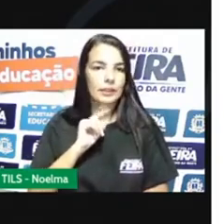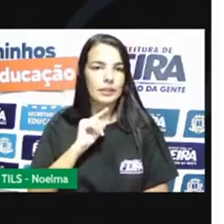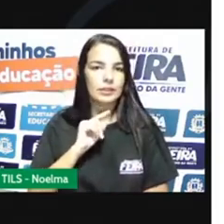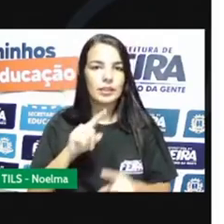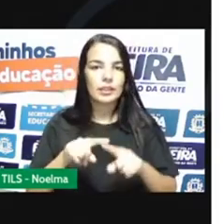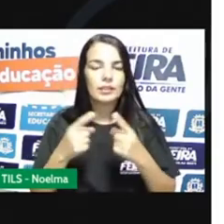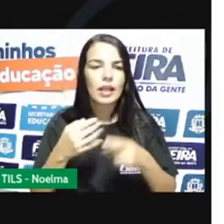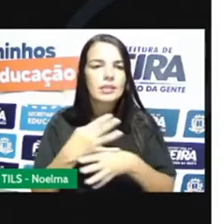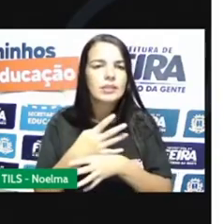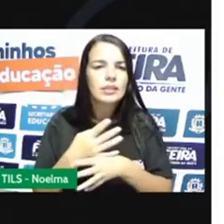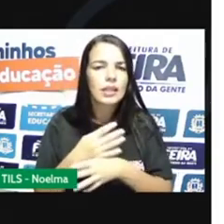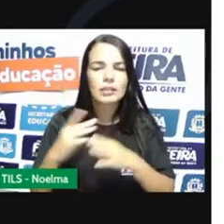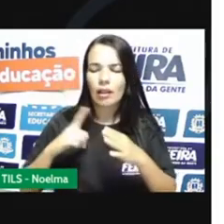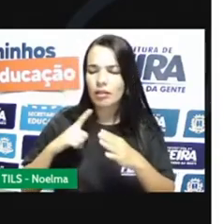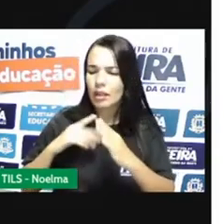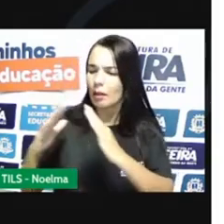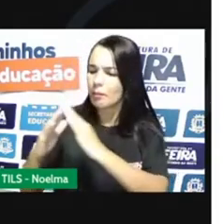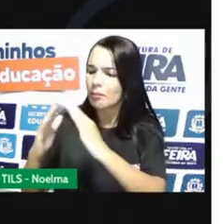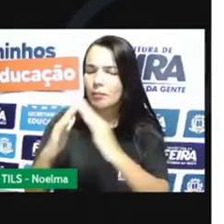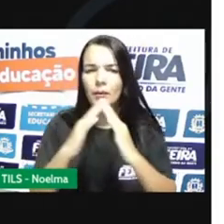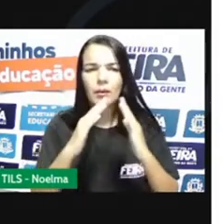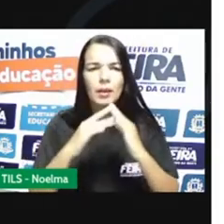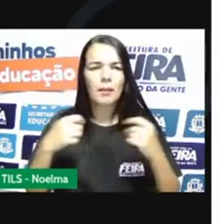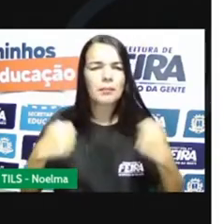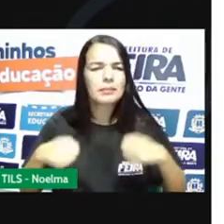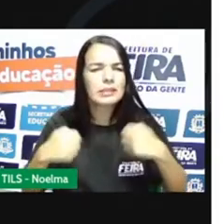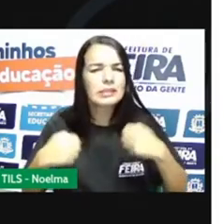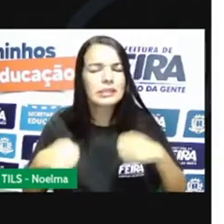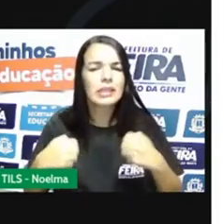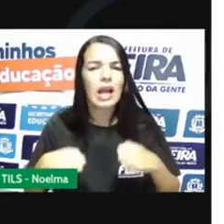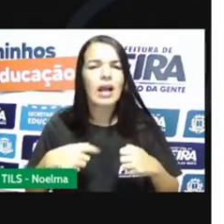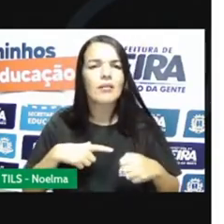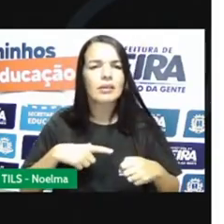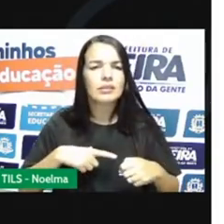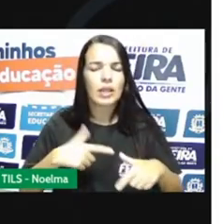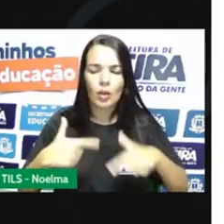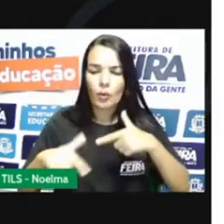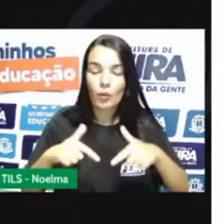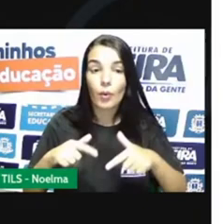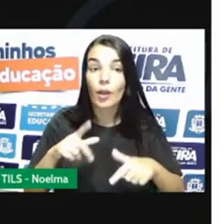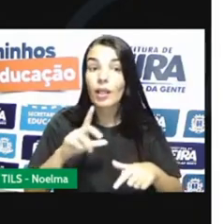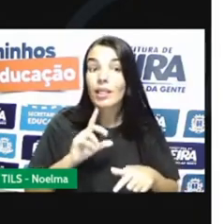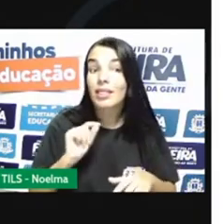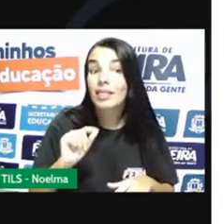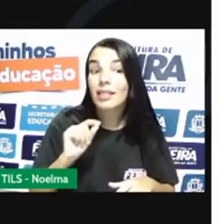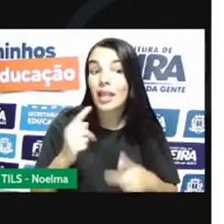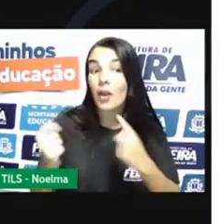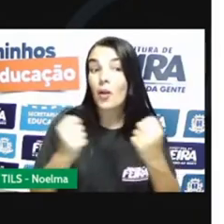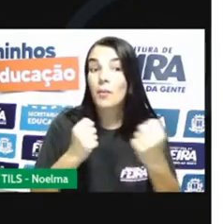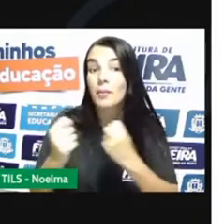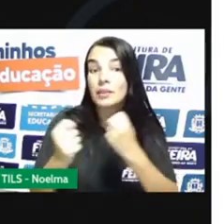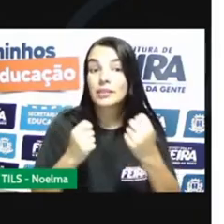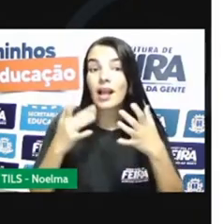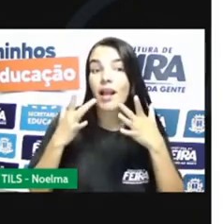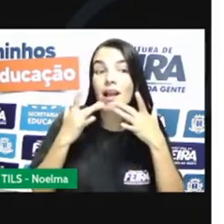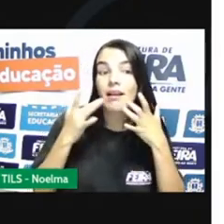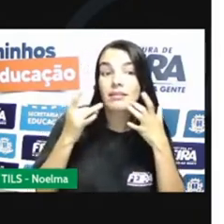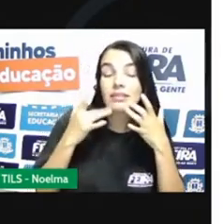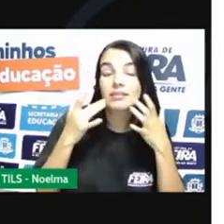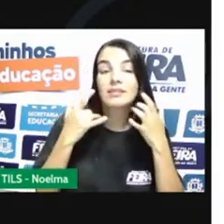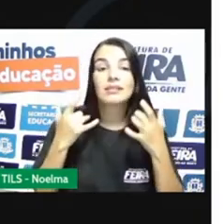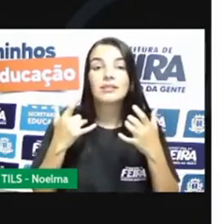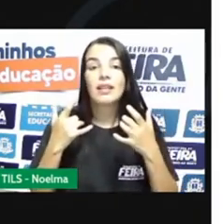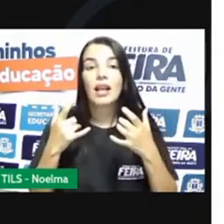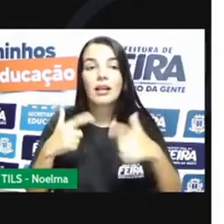cidades, existiam moradores com necessidades que eram atendidas por comerciantes, artesãos, artistas e profissionais